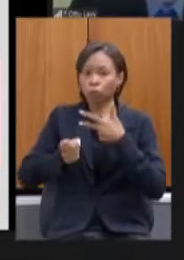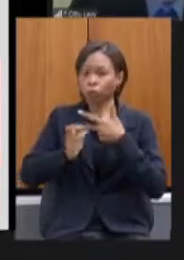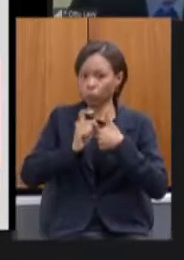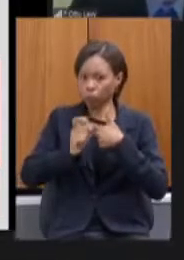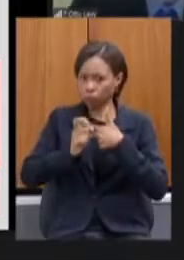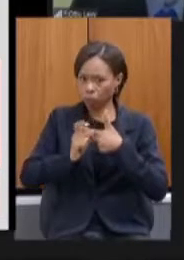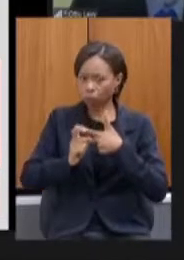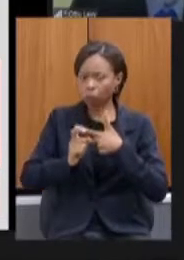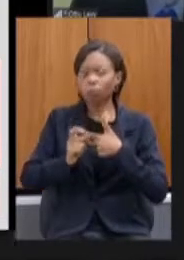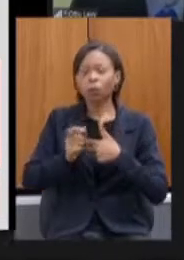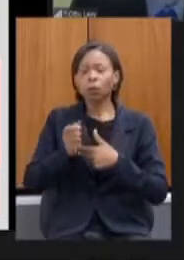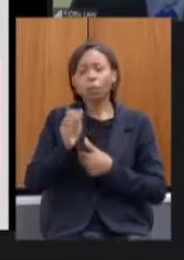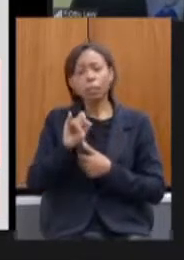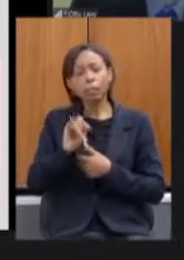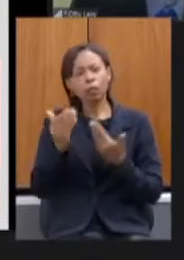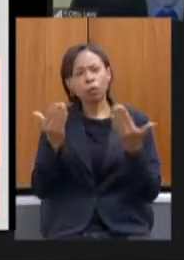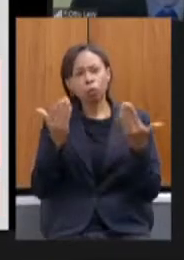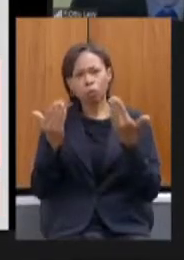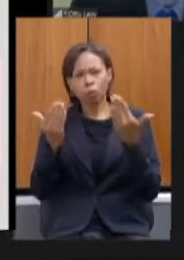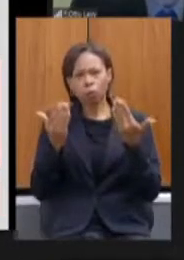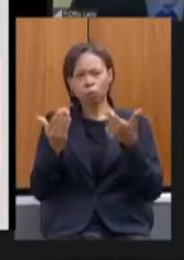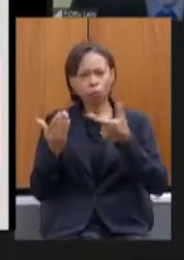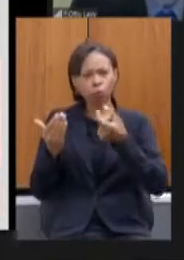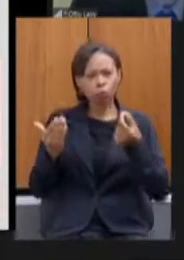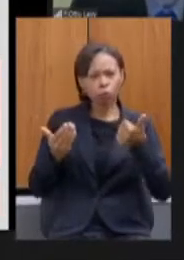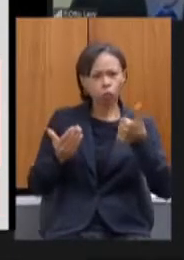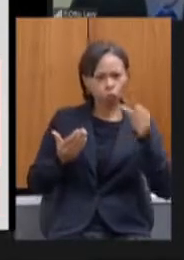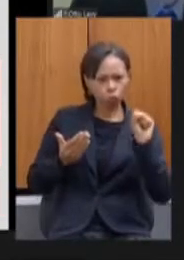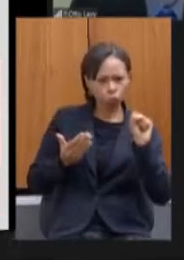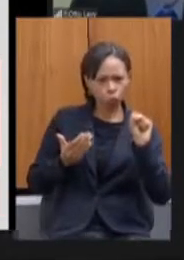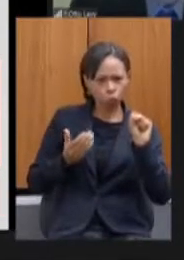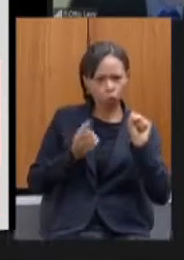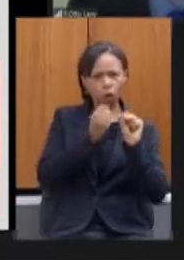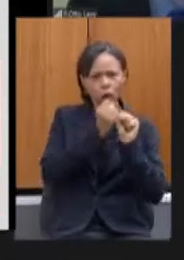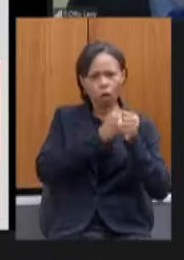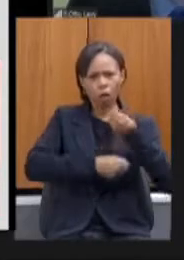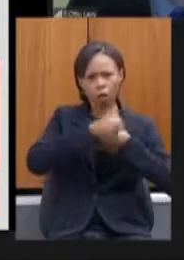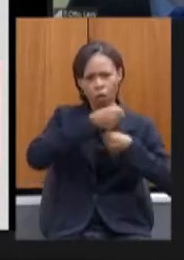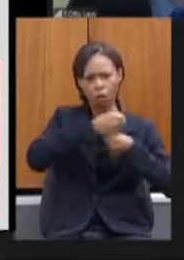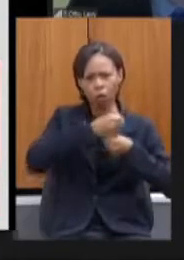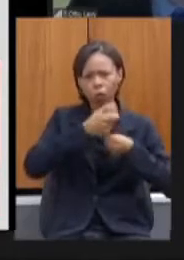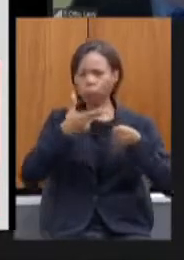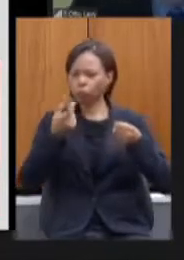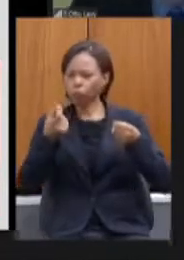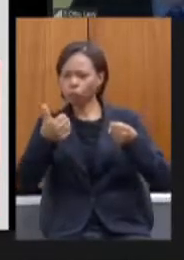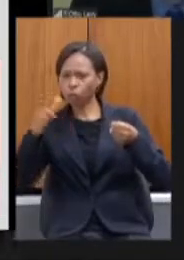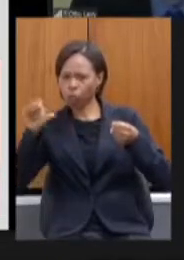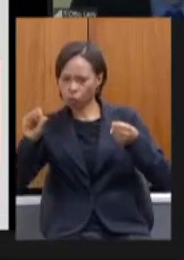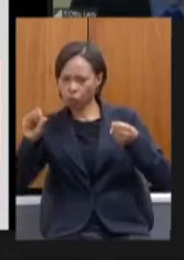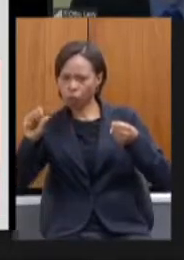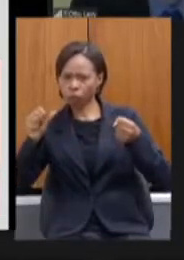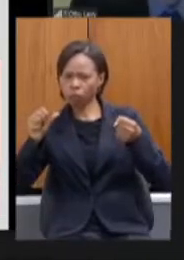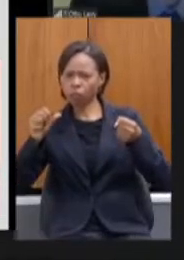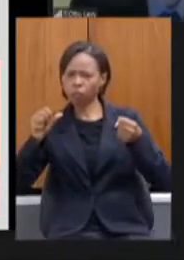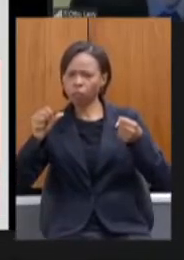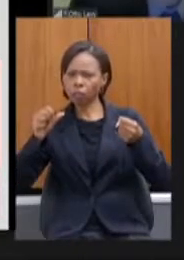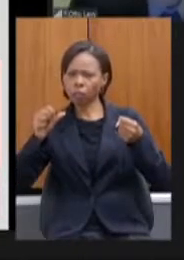compararmos o ano de 2018 com 2019 e 2020